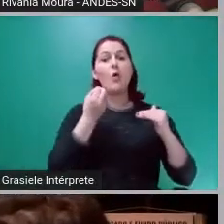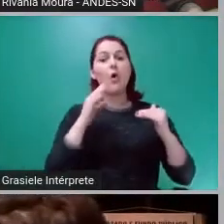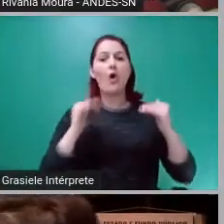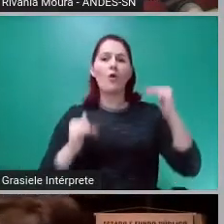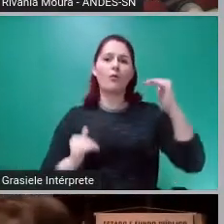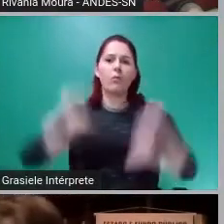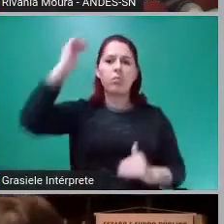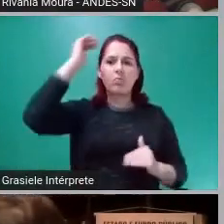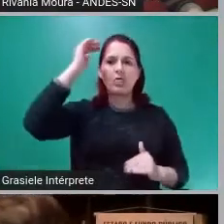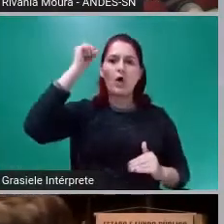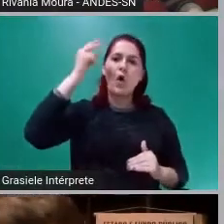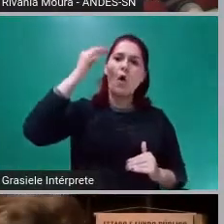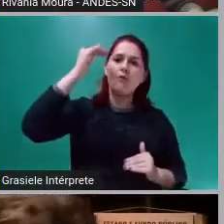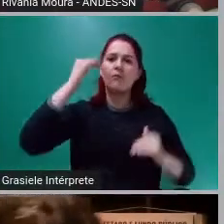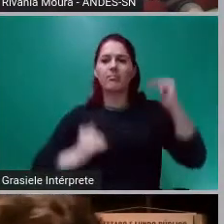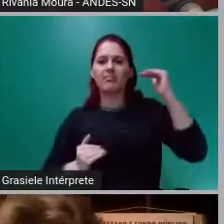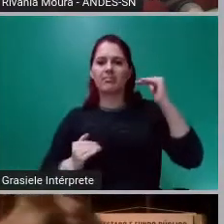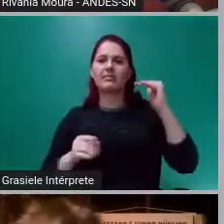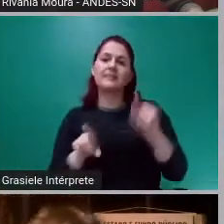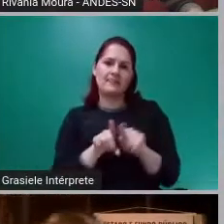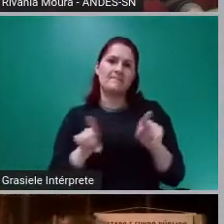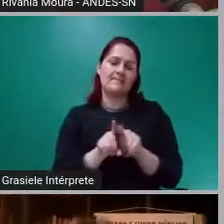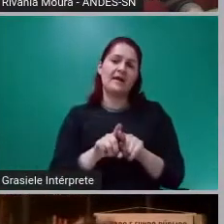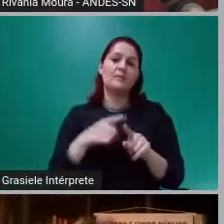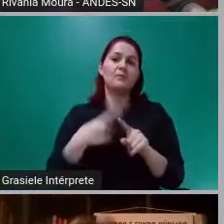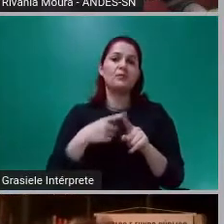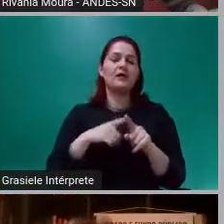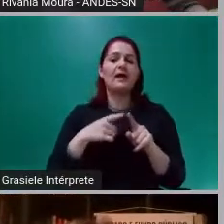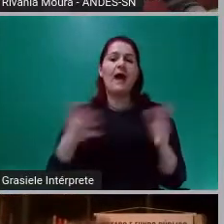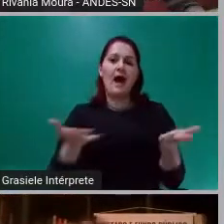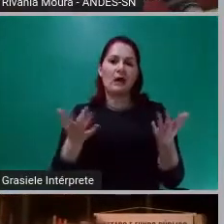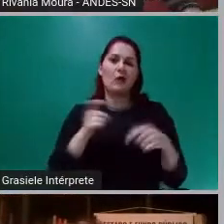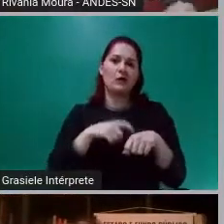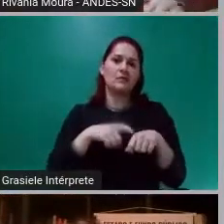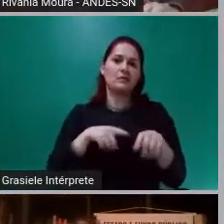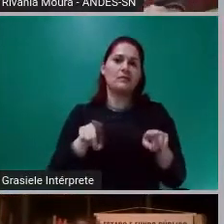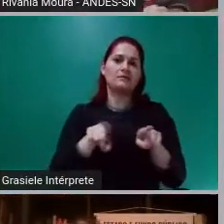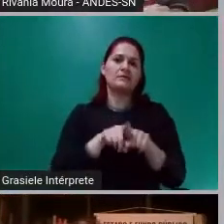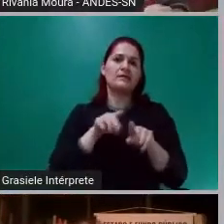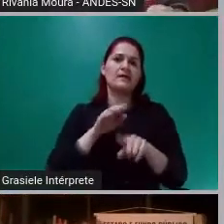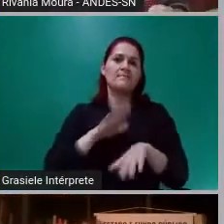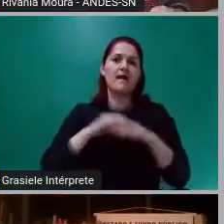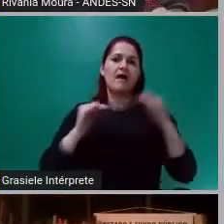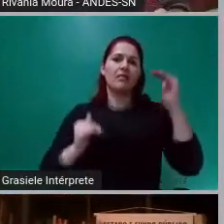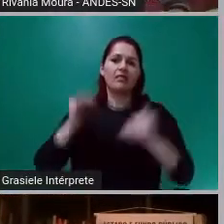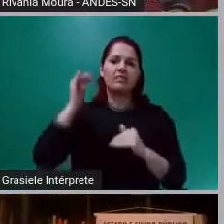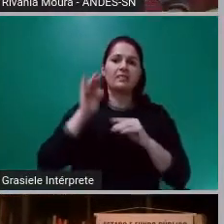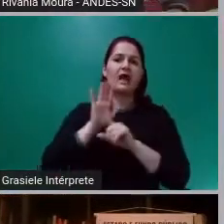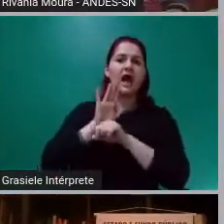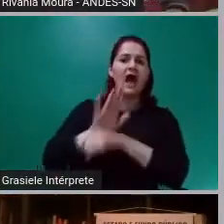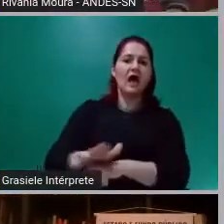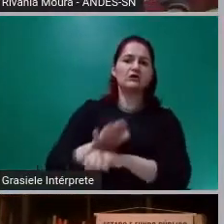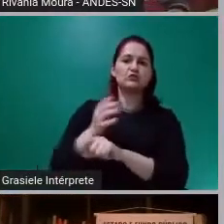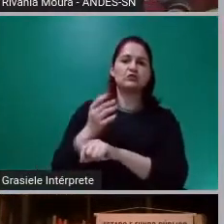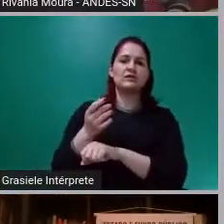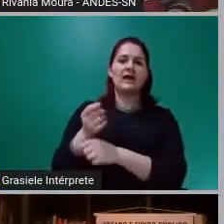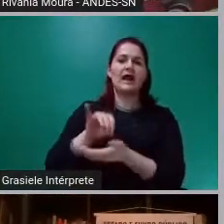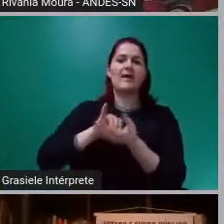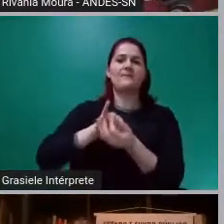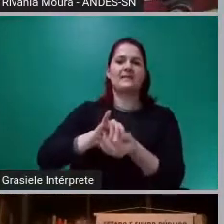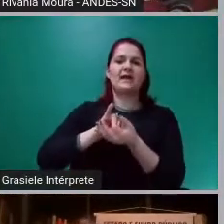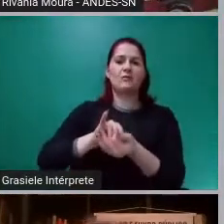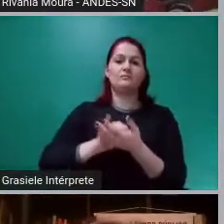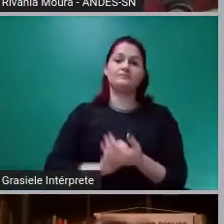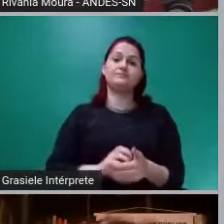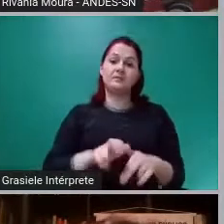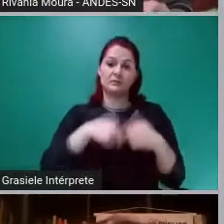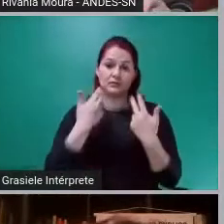mais a favor do capital. E a política monetária, então, ela tem que obedecer a isto em cada momento.